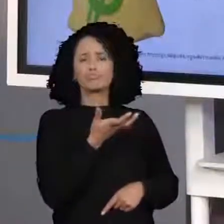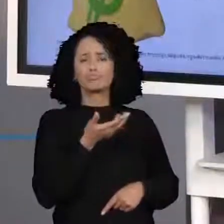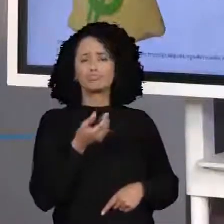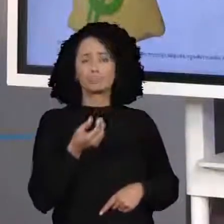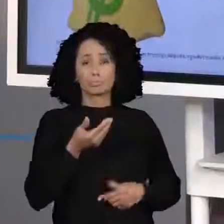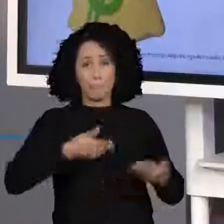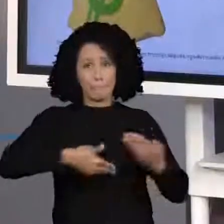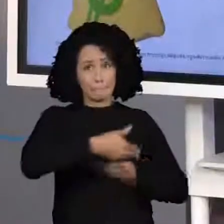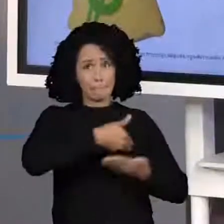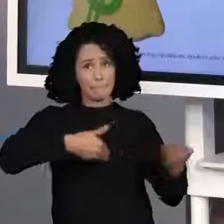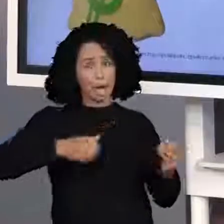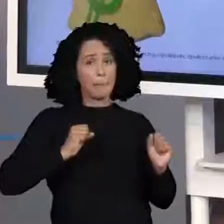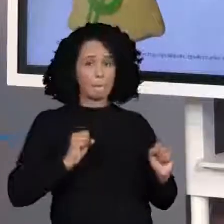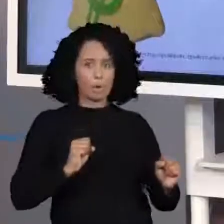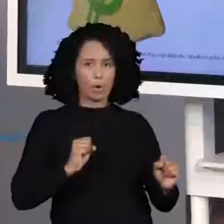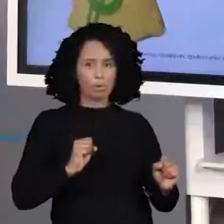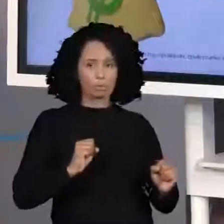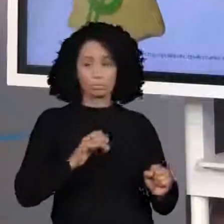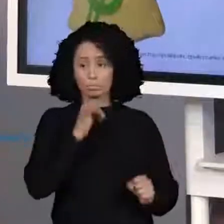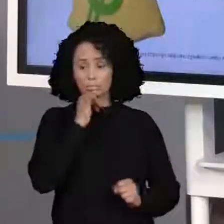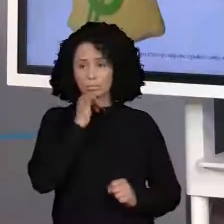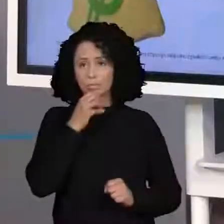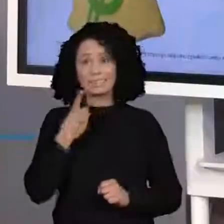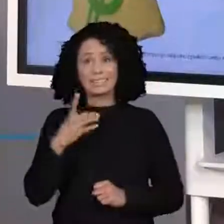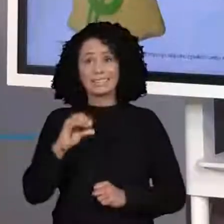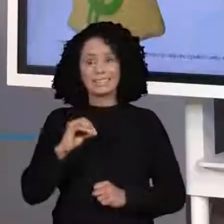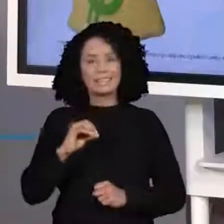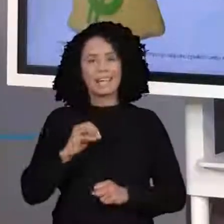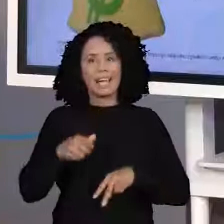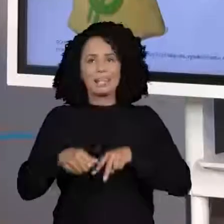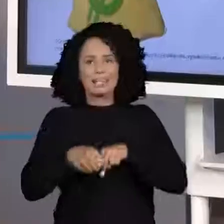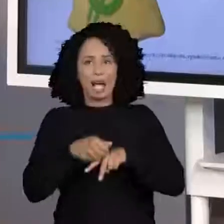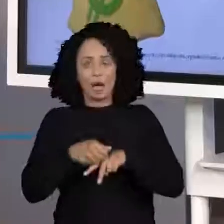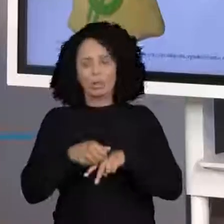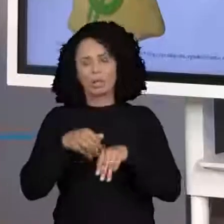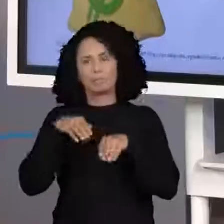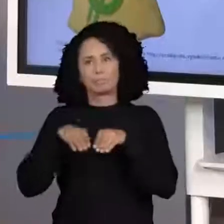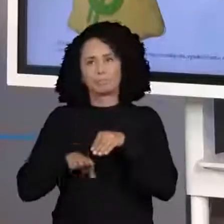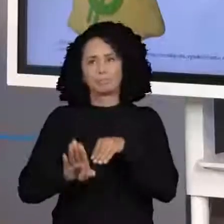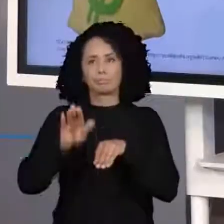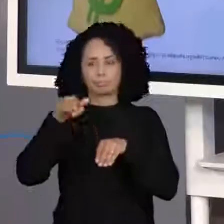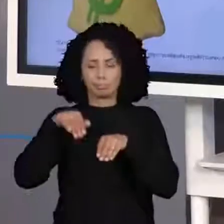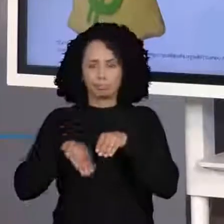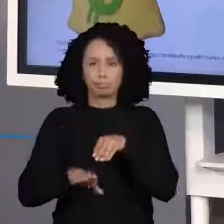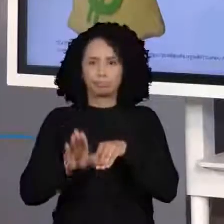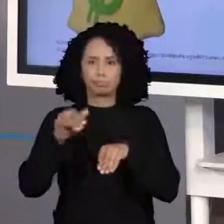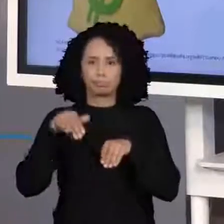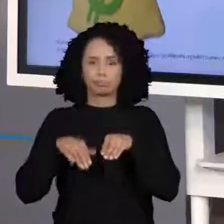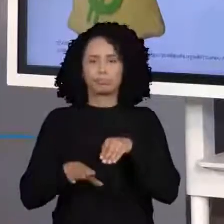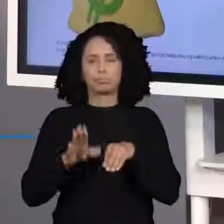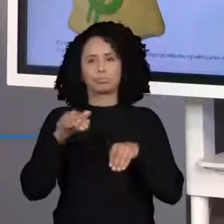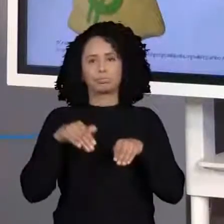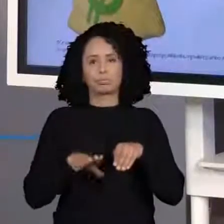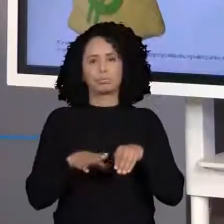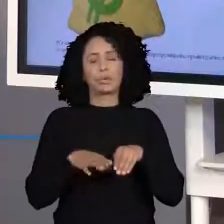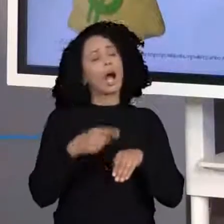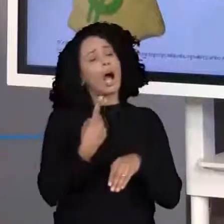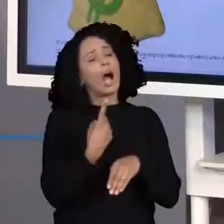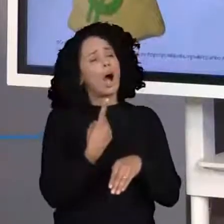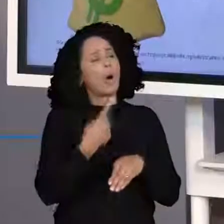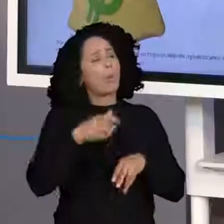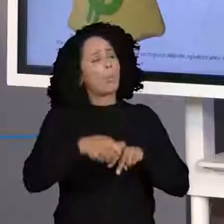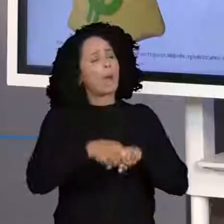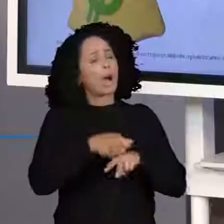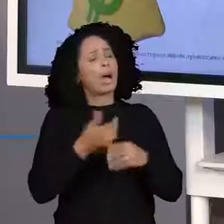Ah, se eu costurar para você dez calças, você me dá uma calça. Olha aí, matemática, hein, pessoal? Então,